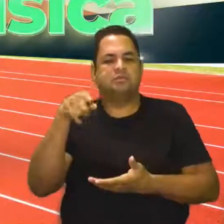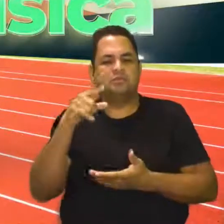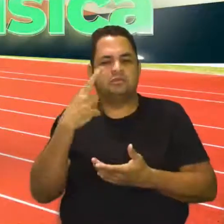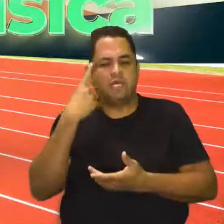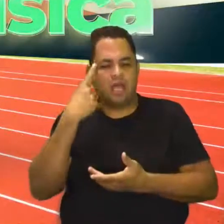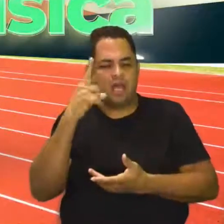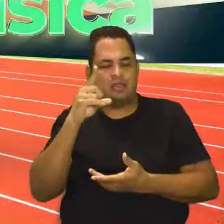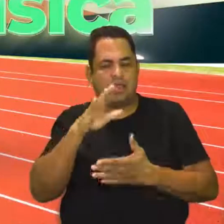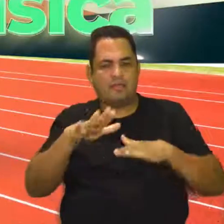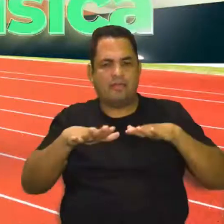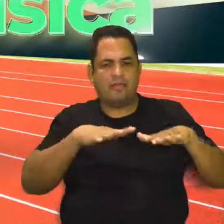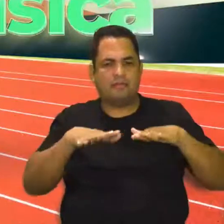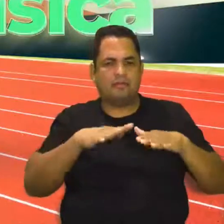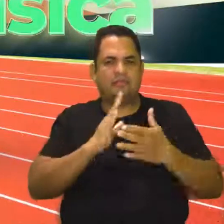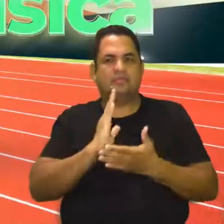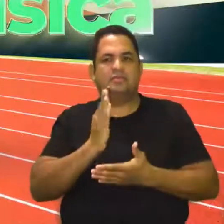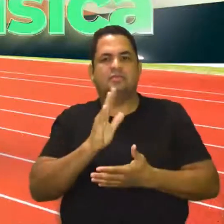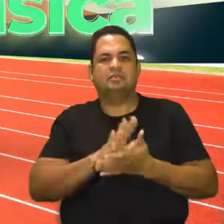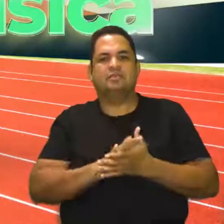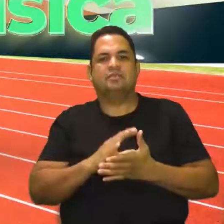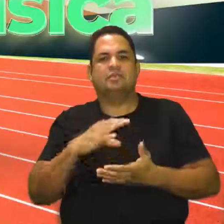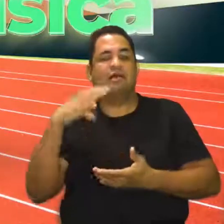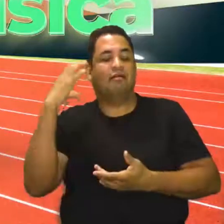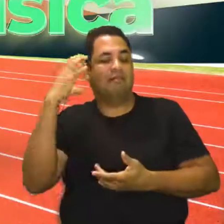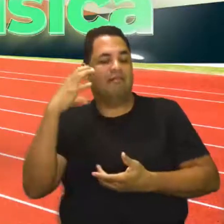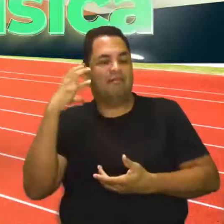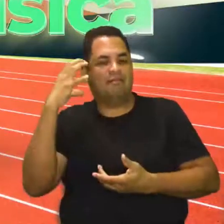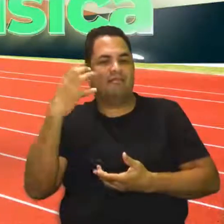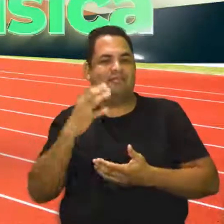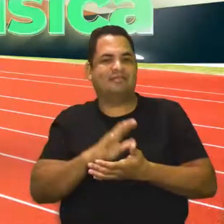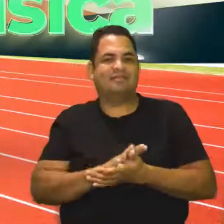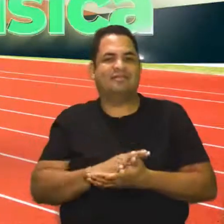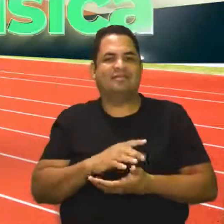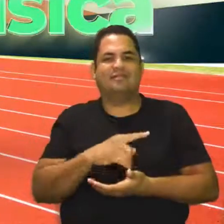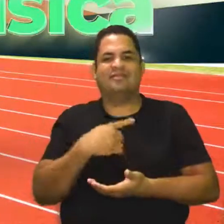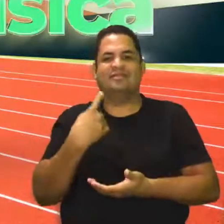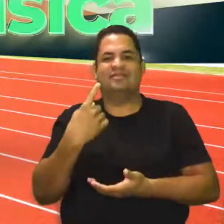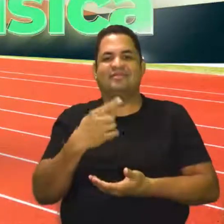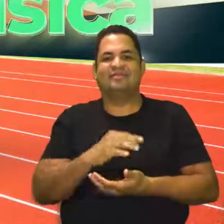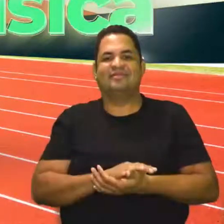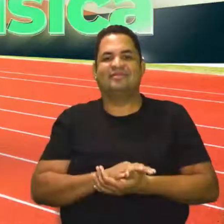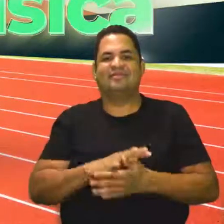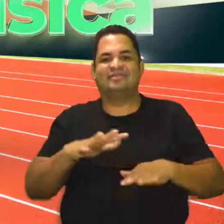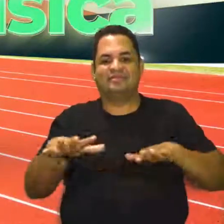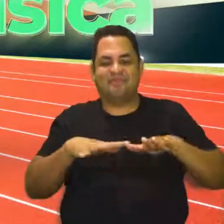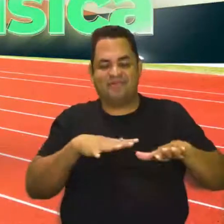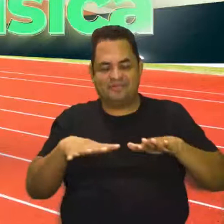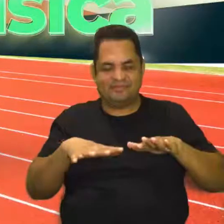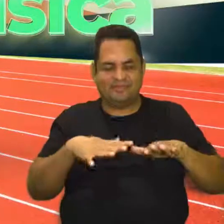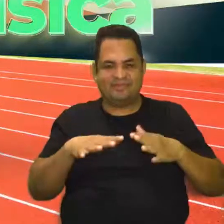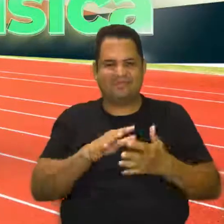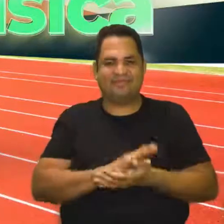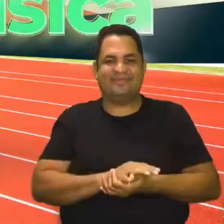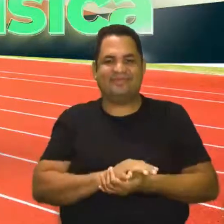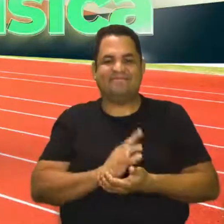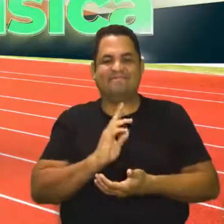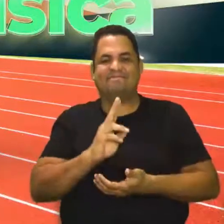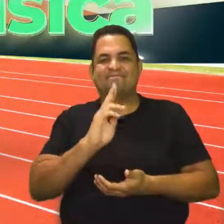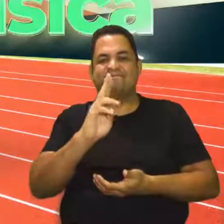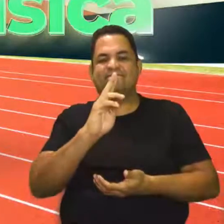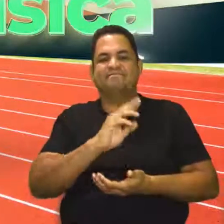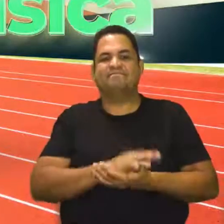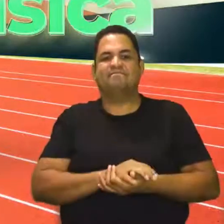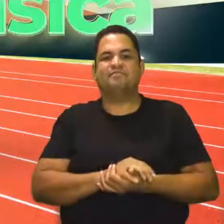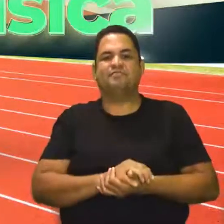se movimentando e já está naquela musiquinha que qualquer dia eu e a professora, eles vão fazer, né, se movimentando. E vai continuar se